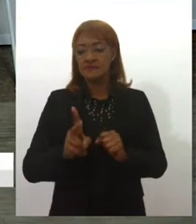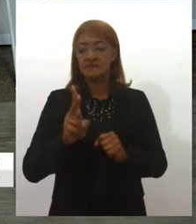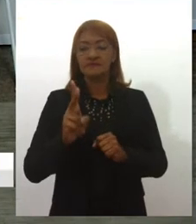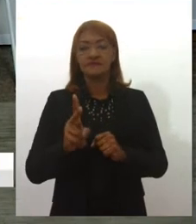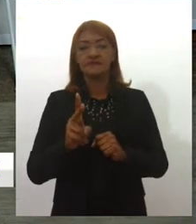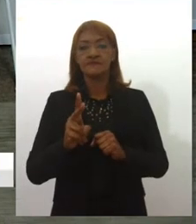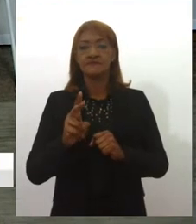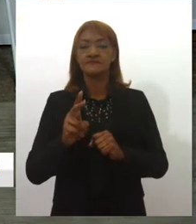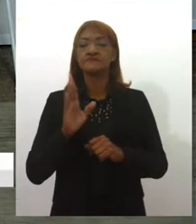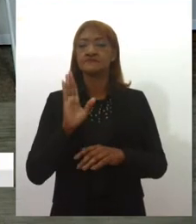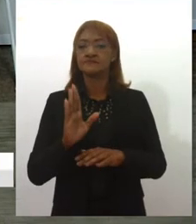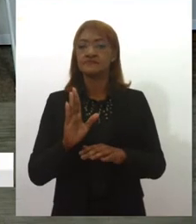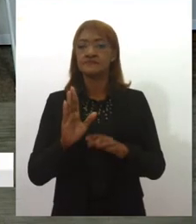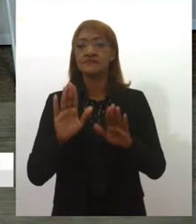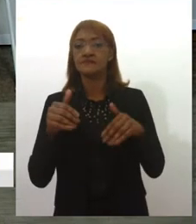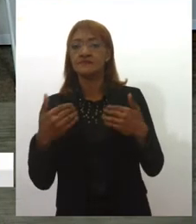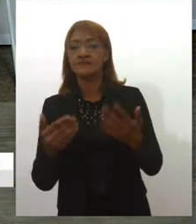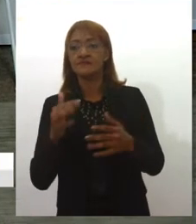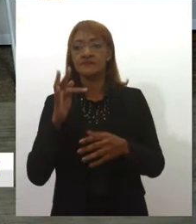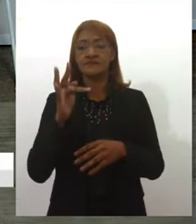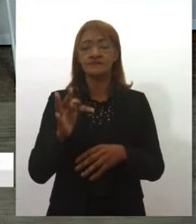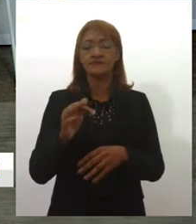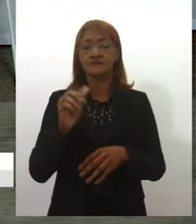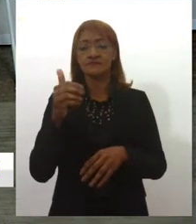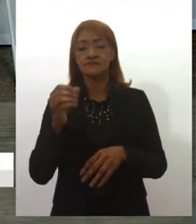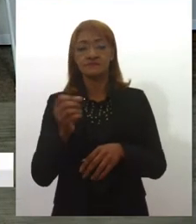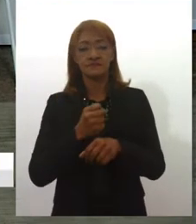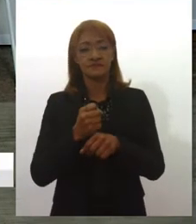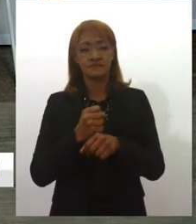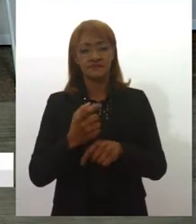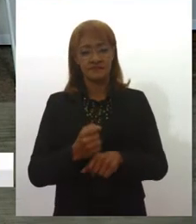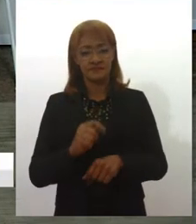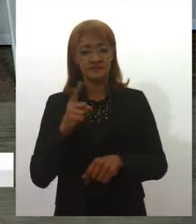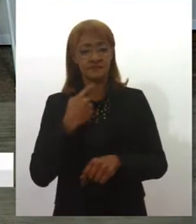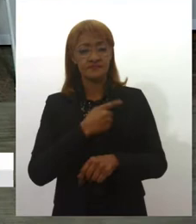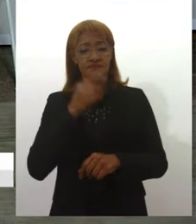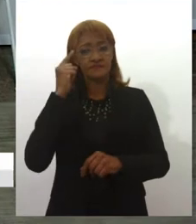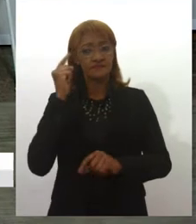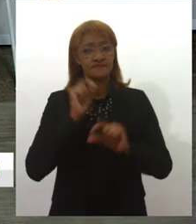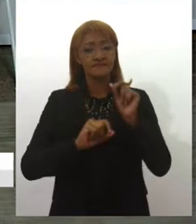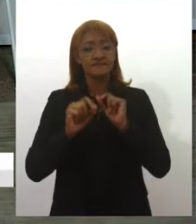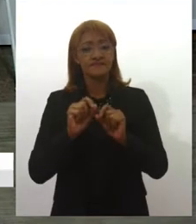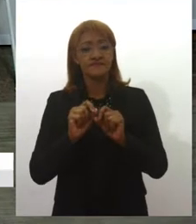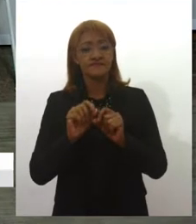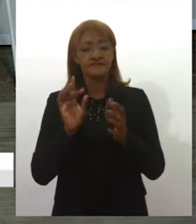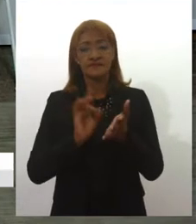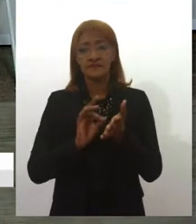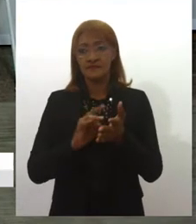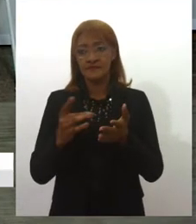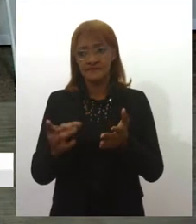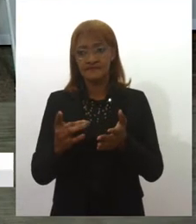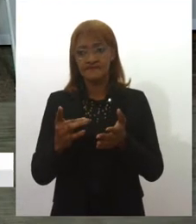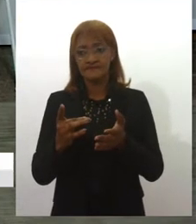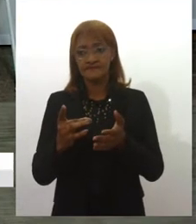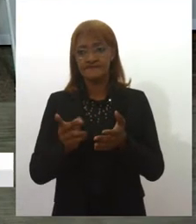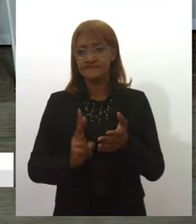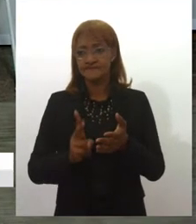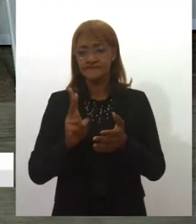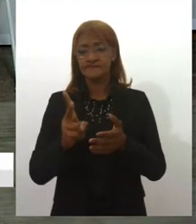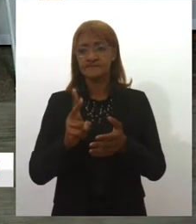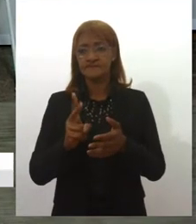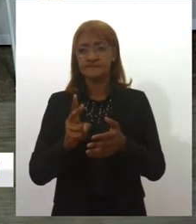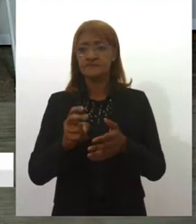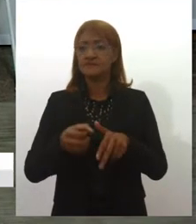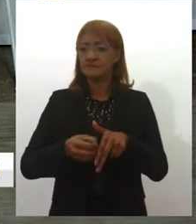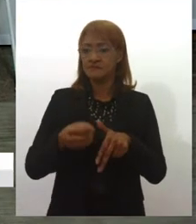do que vocês pensam em fazer 5, 10 anos depois, a gente pensa também em investimento. Nada disso vem sem investimento, né. Em